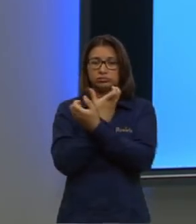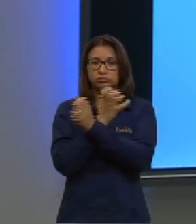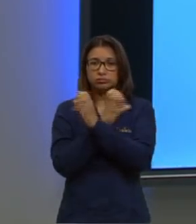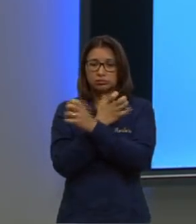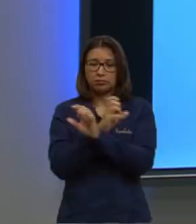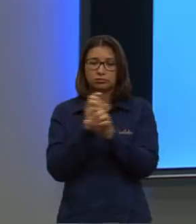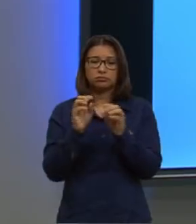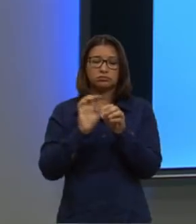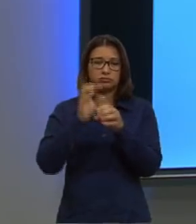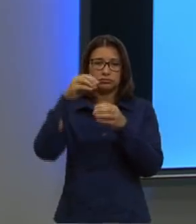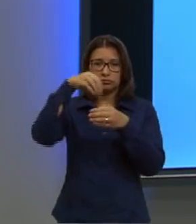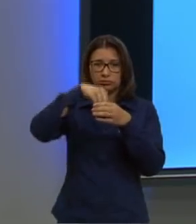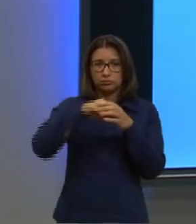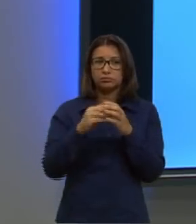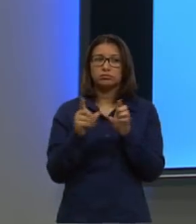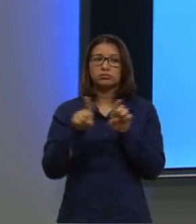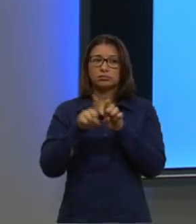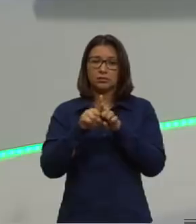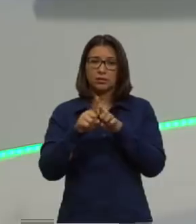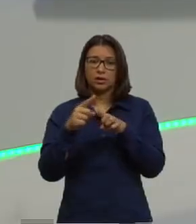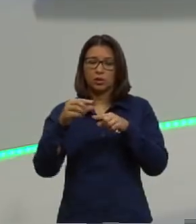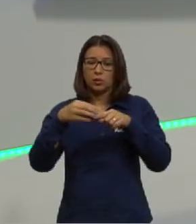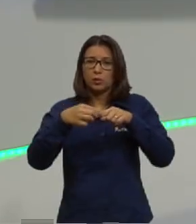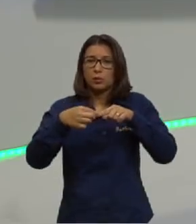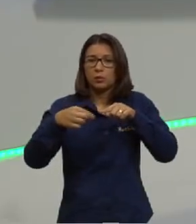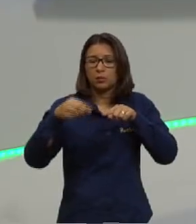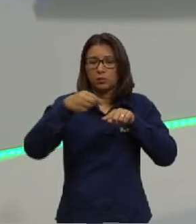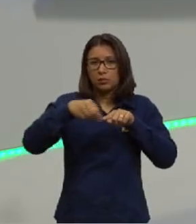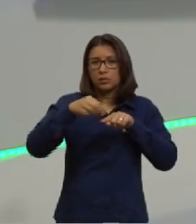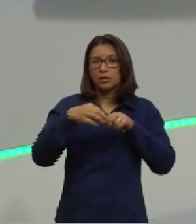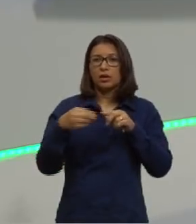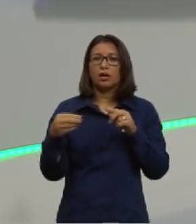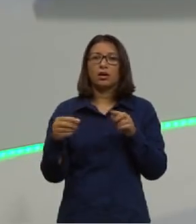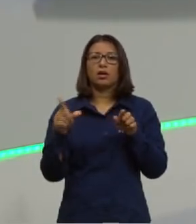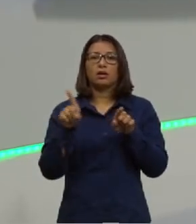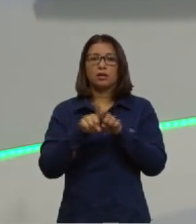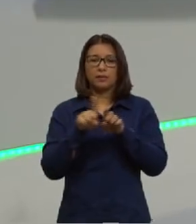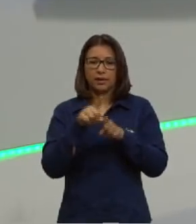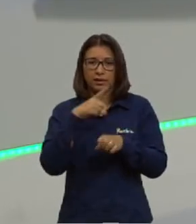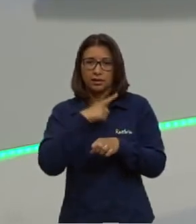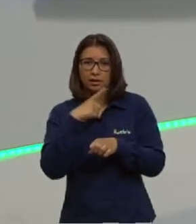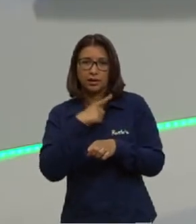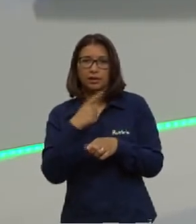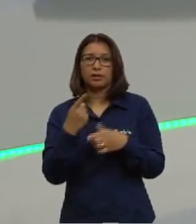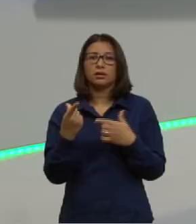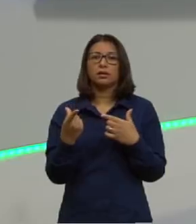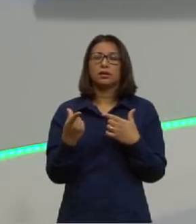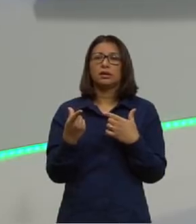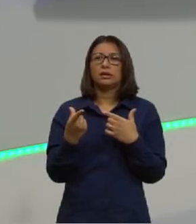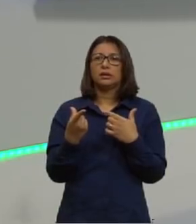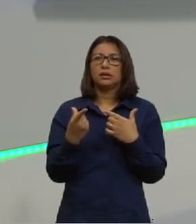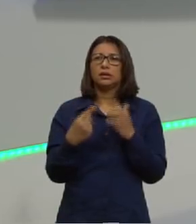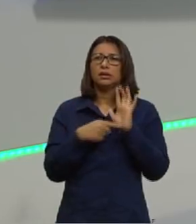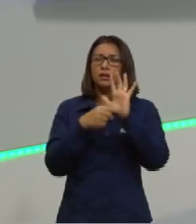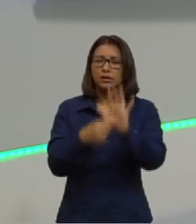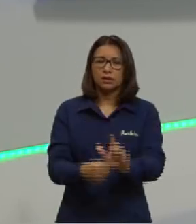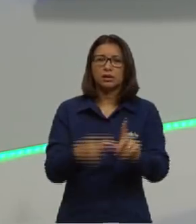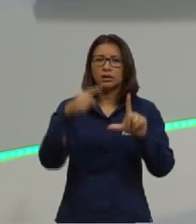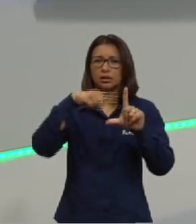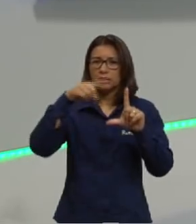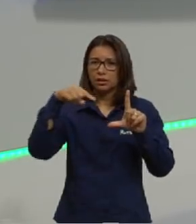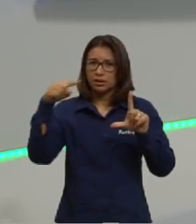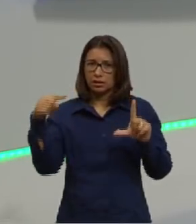formando aí nossa pele, nossas unhas, então, são muito função estrutural. Eu coloquei um gráfico